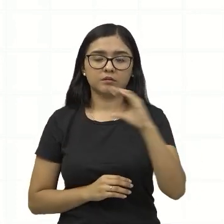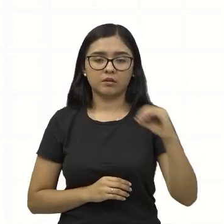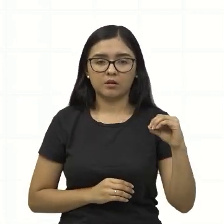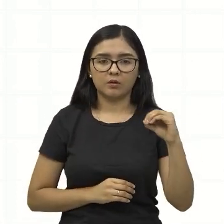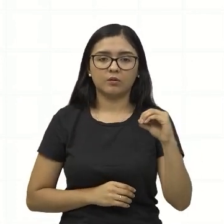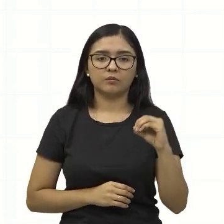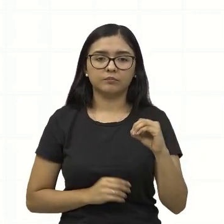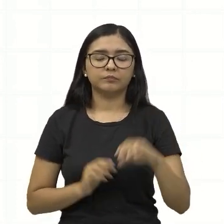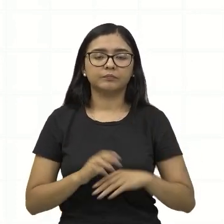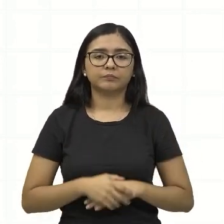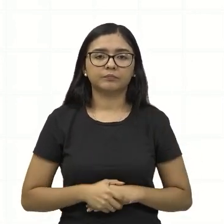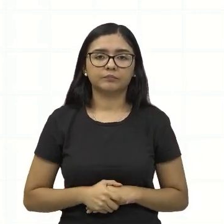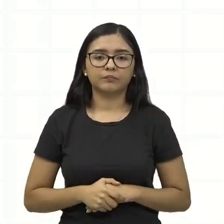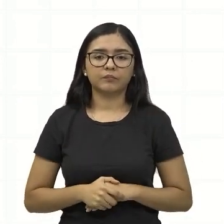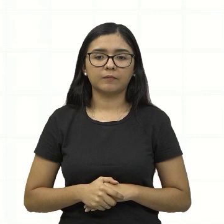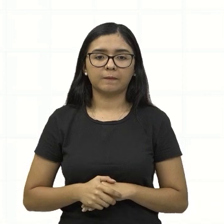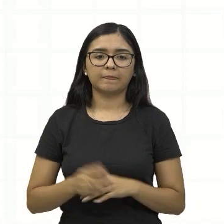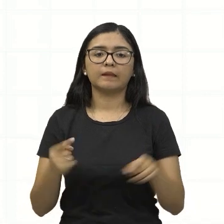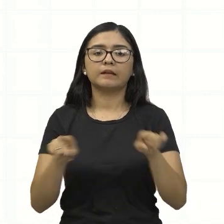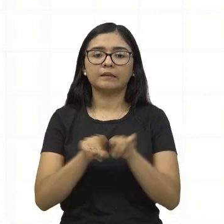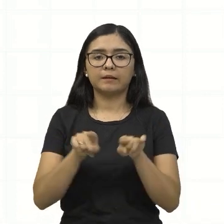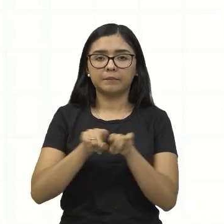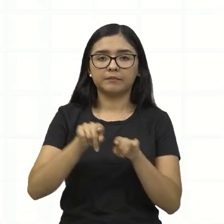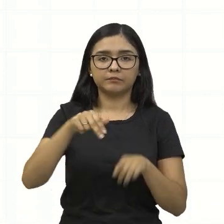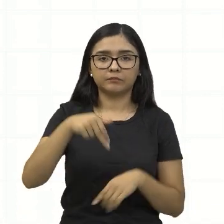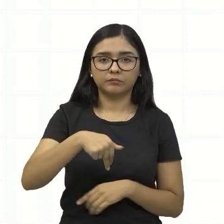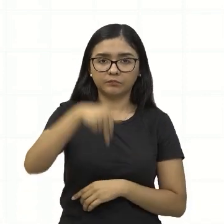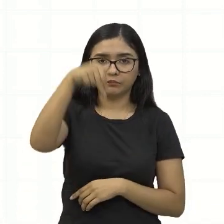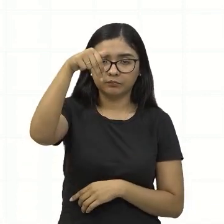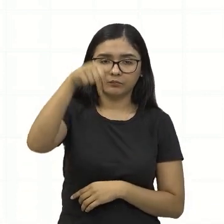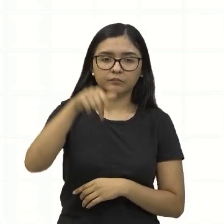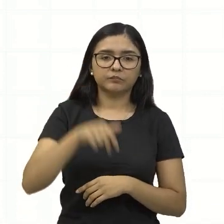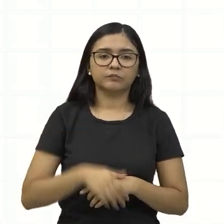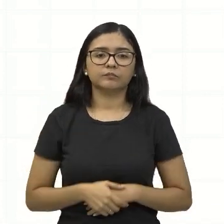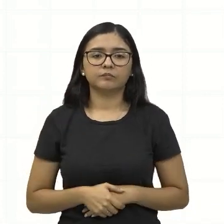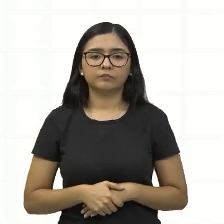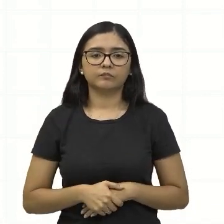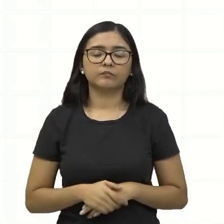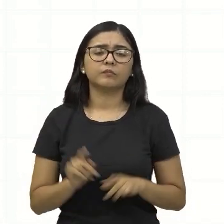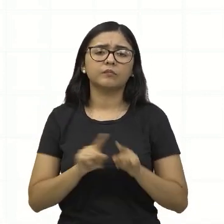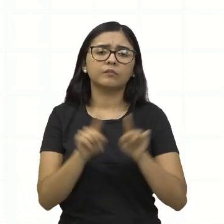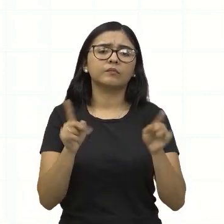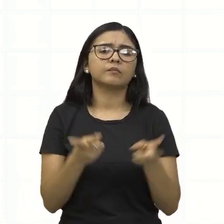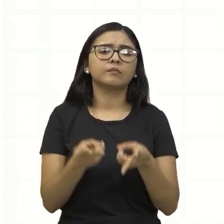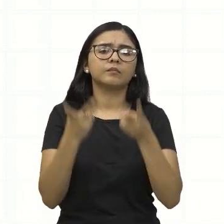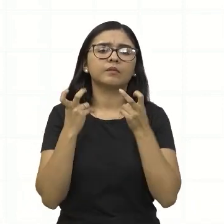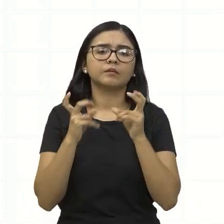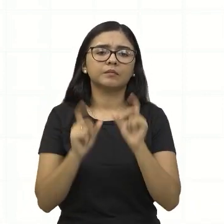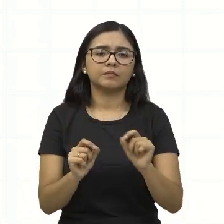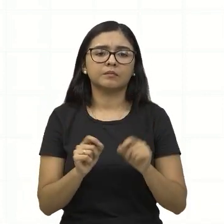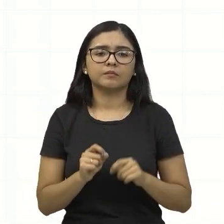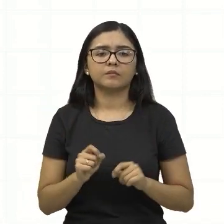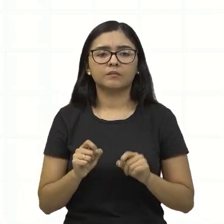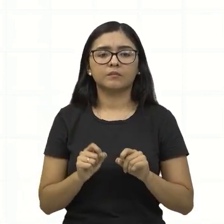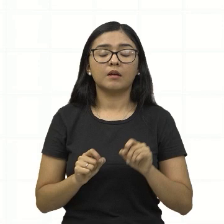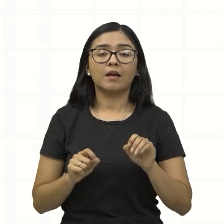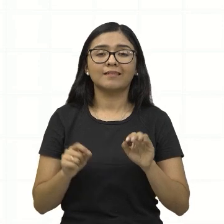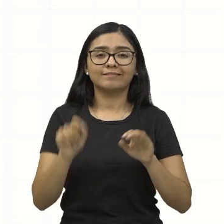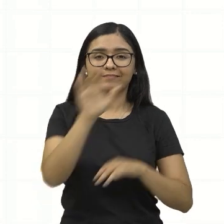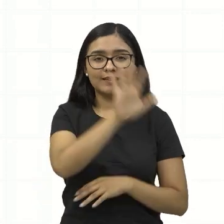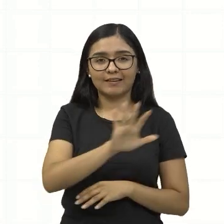país. Também no Norte, certo? Mas você observa aí que na região do